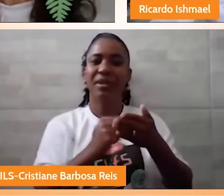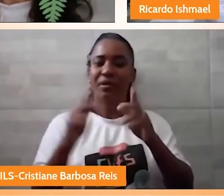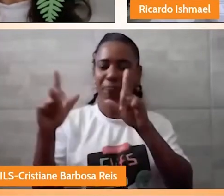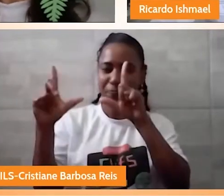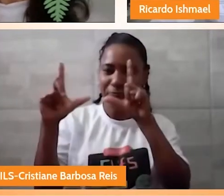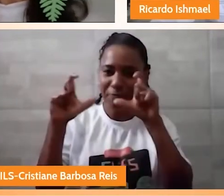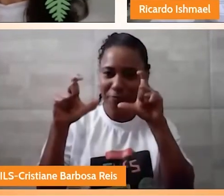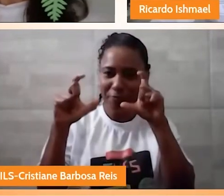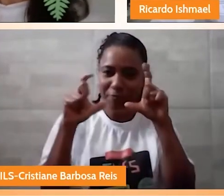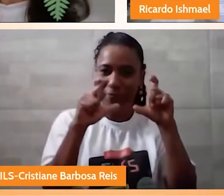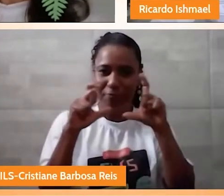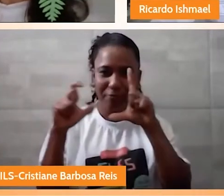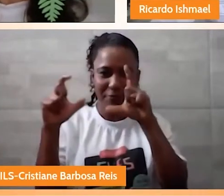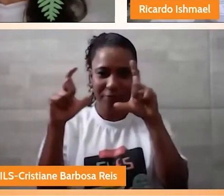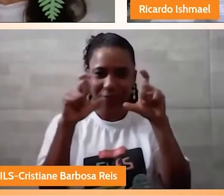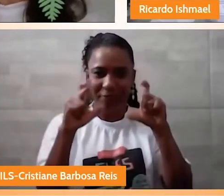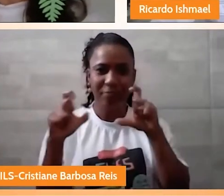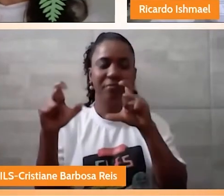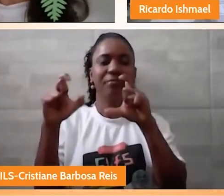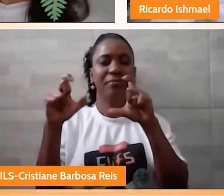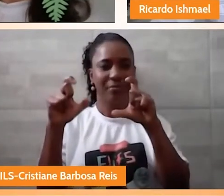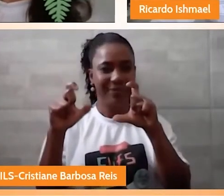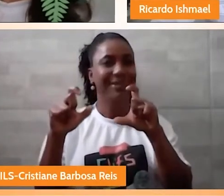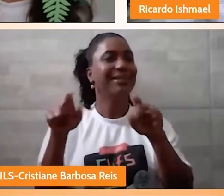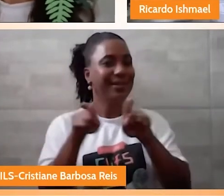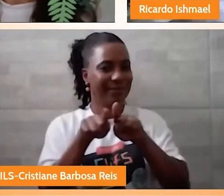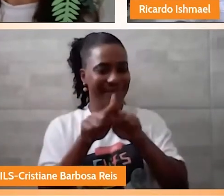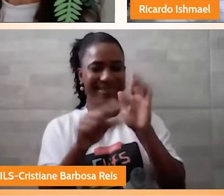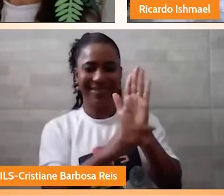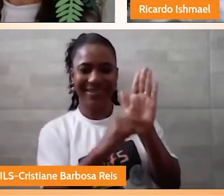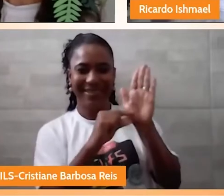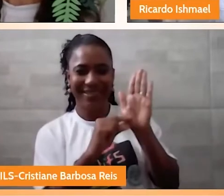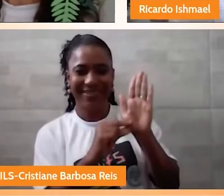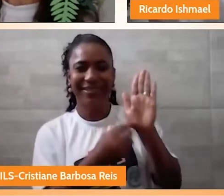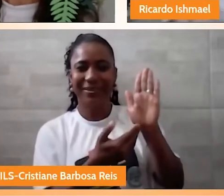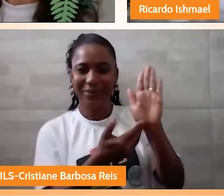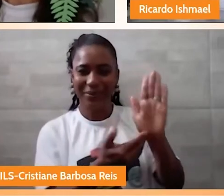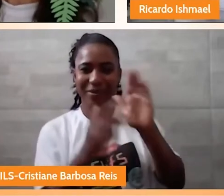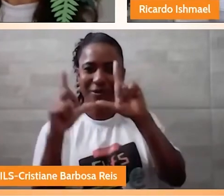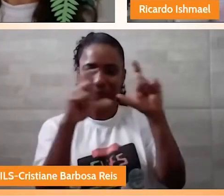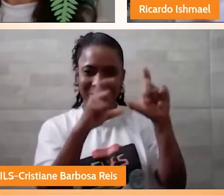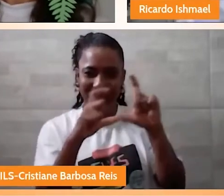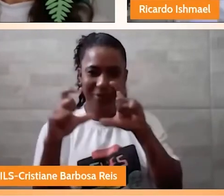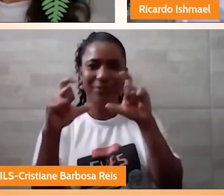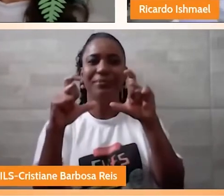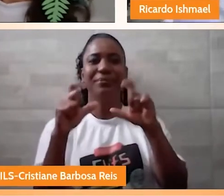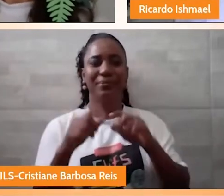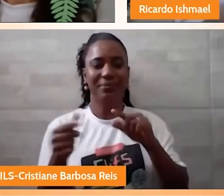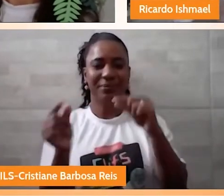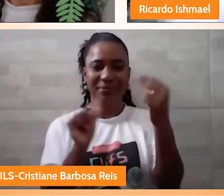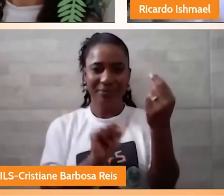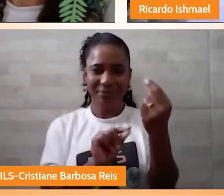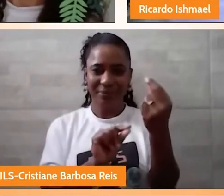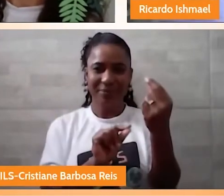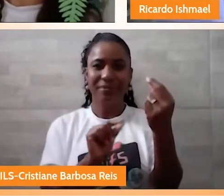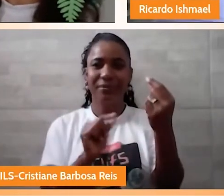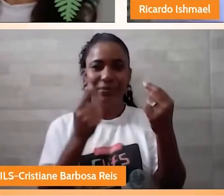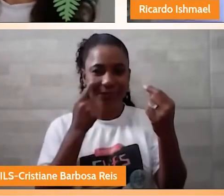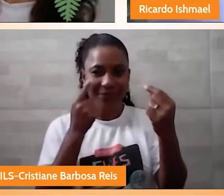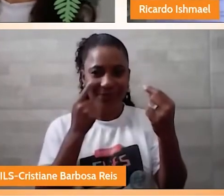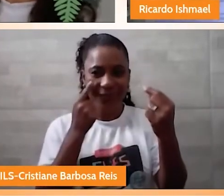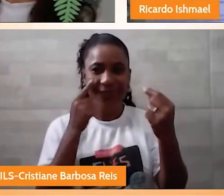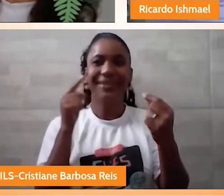Heitor. Heitor. Está aqui na frente, no fundo. Está no fundo, está aqui.